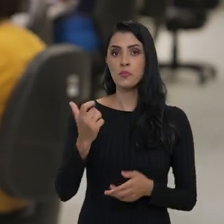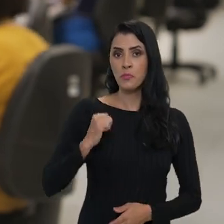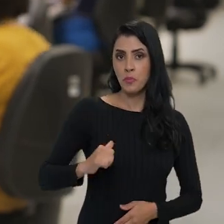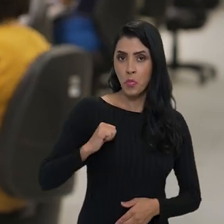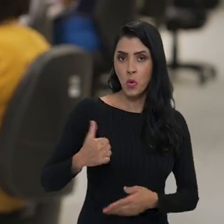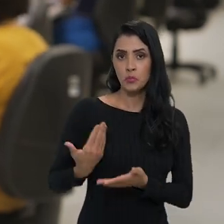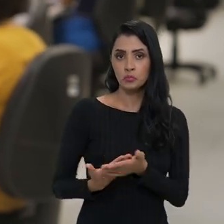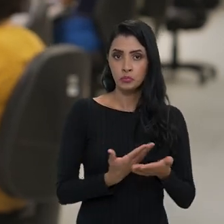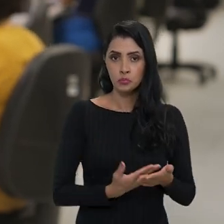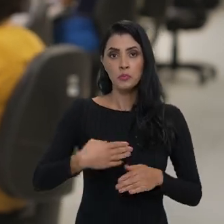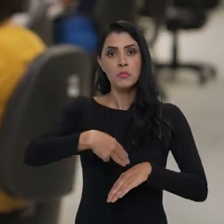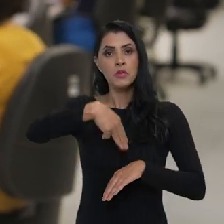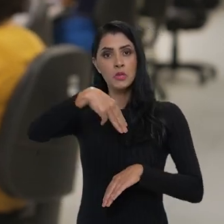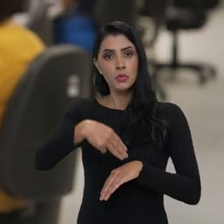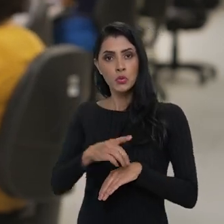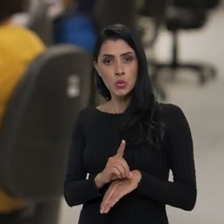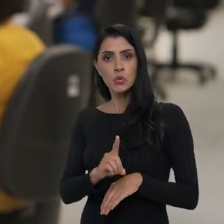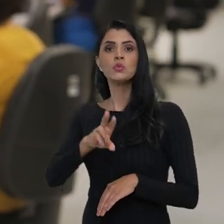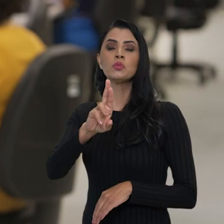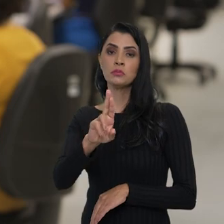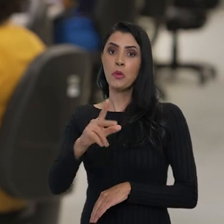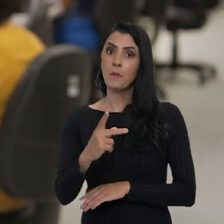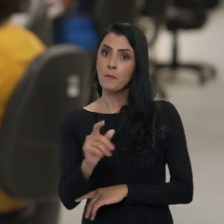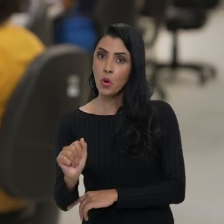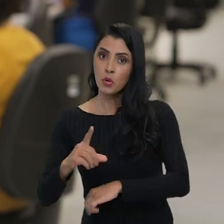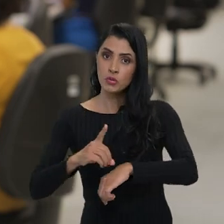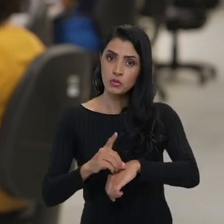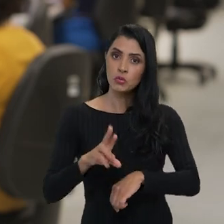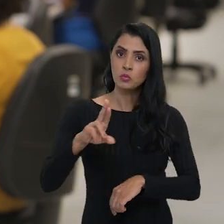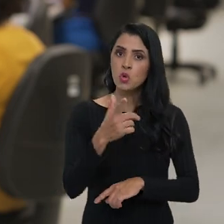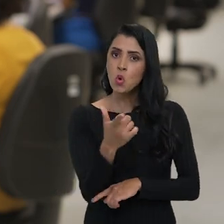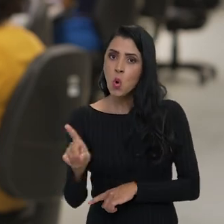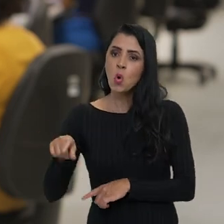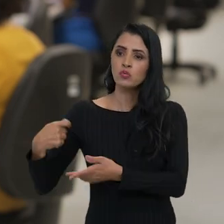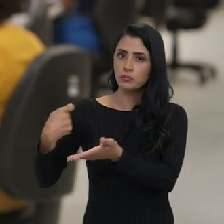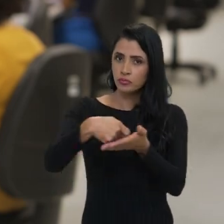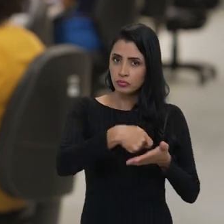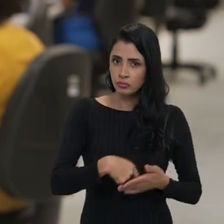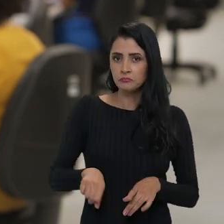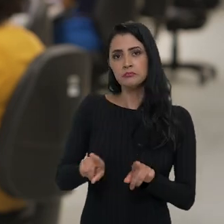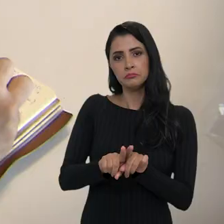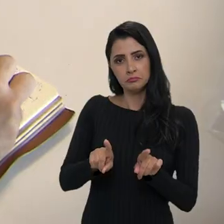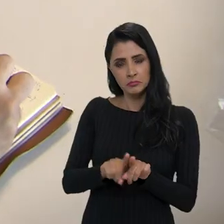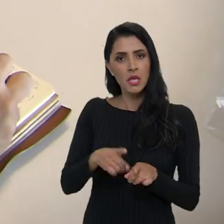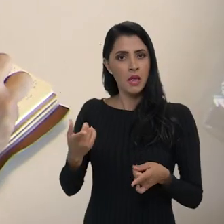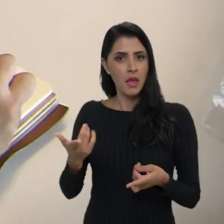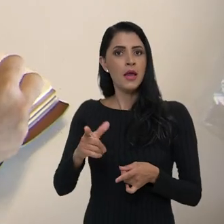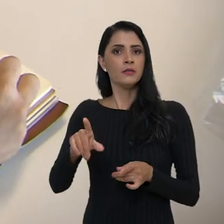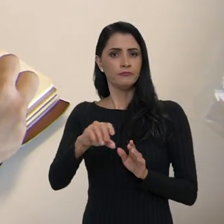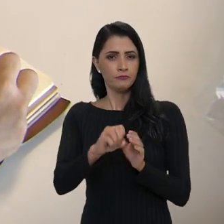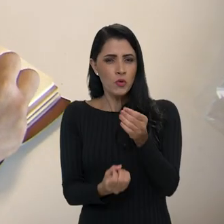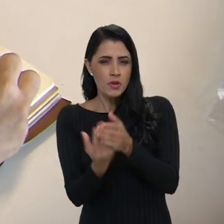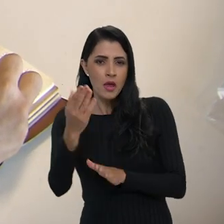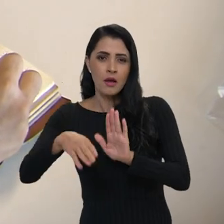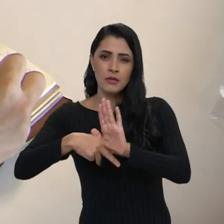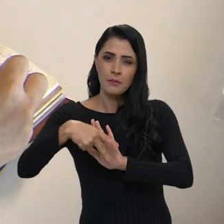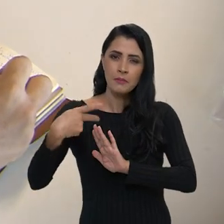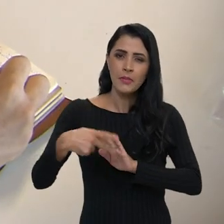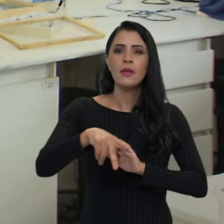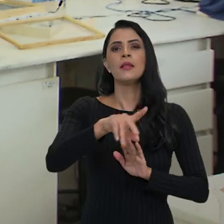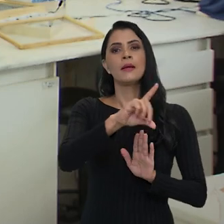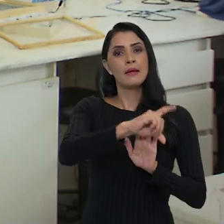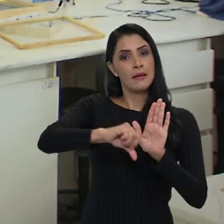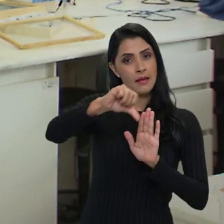acúmulo de bolsas de mestrado, doutorado, pós-doutorado e outras atividades remuneradas. A medida foi regulamentada pela